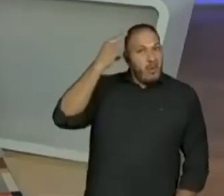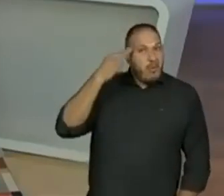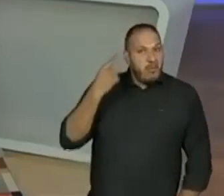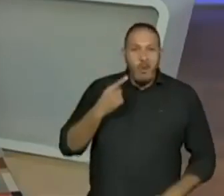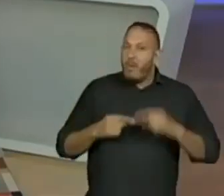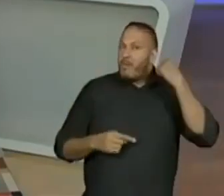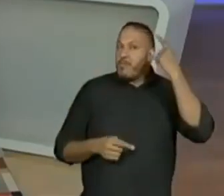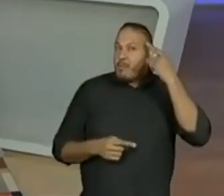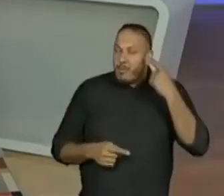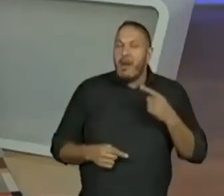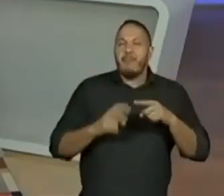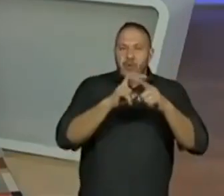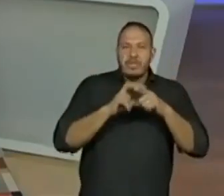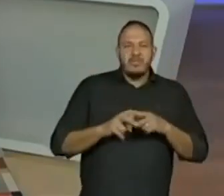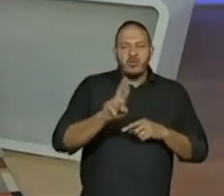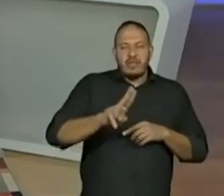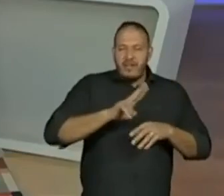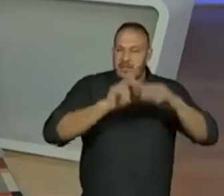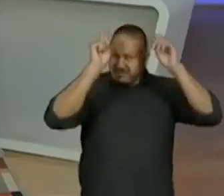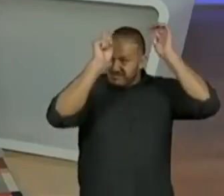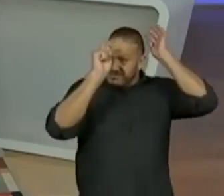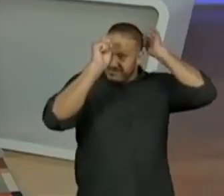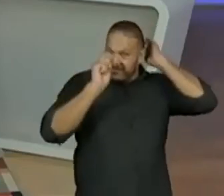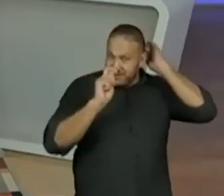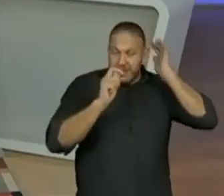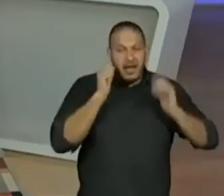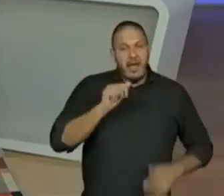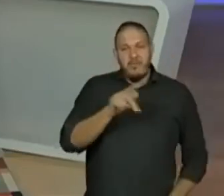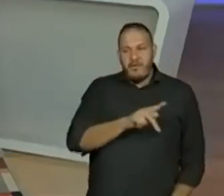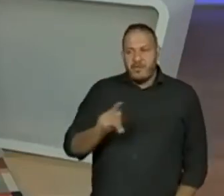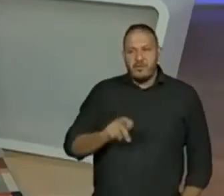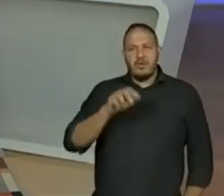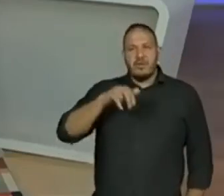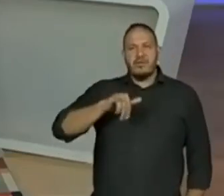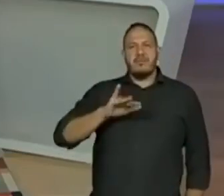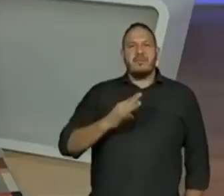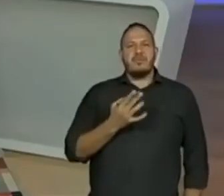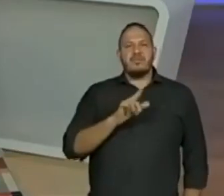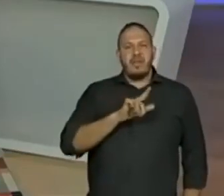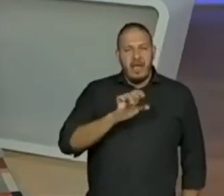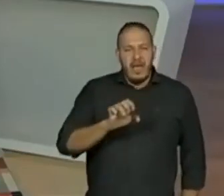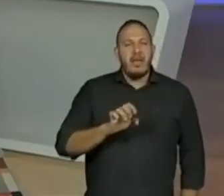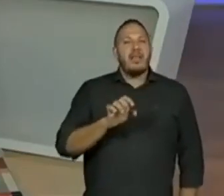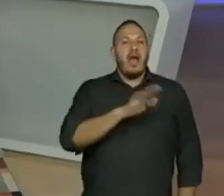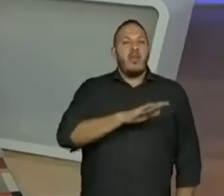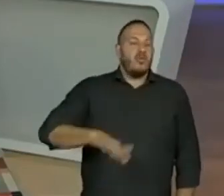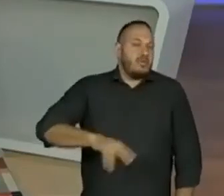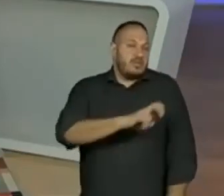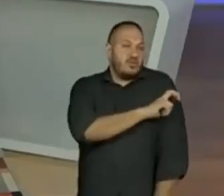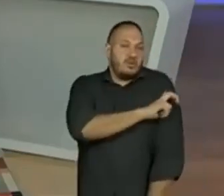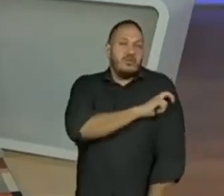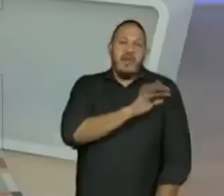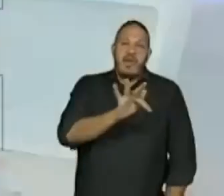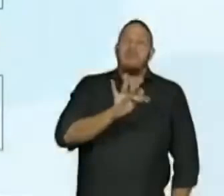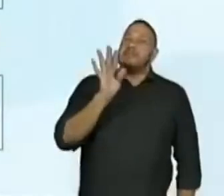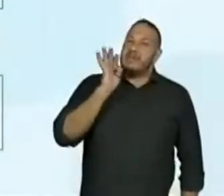cabelo. Por isso que usava boné. Professora Michele, alunos do quinto ano F. Legal. Vamos ver.